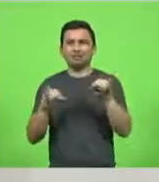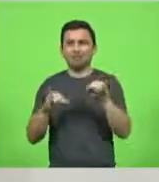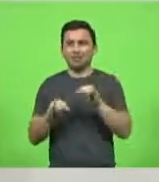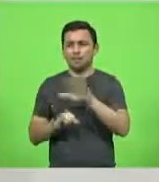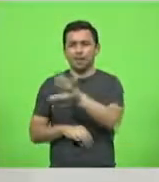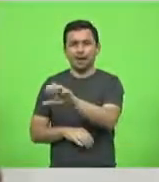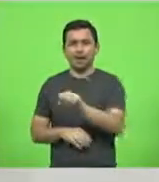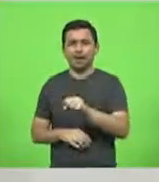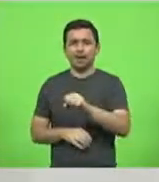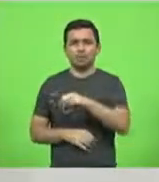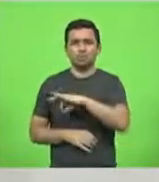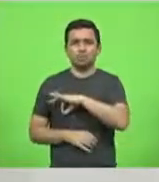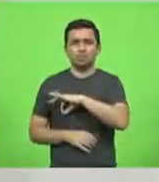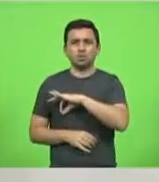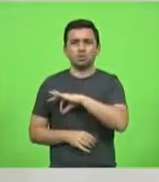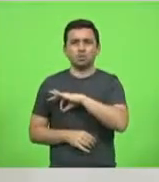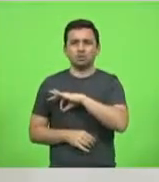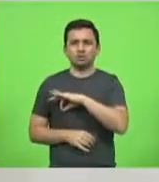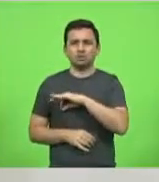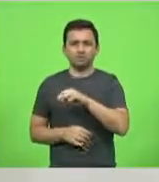a tua cidade antes de sair a lista.